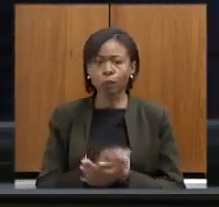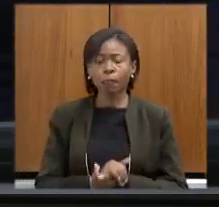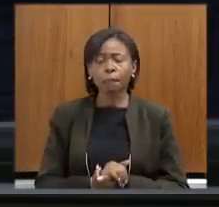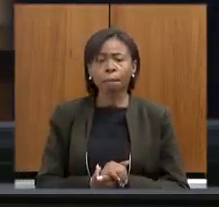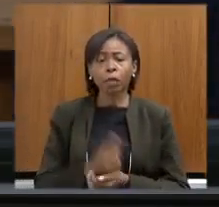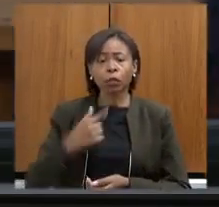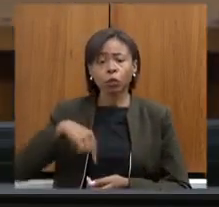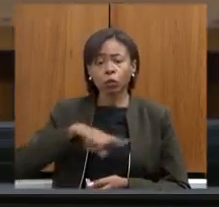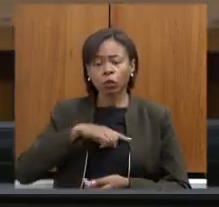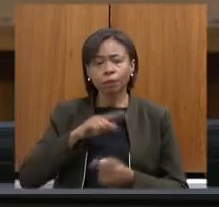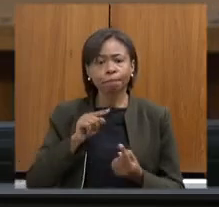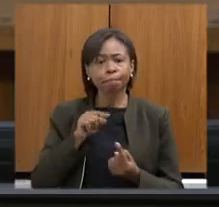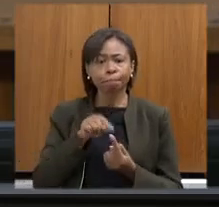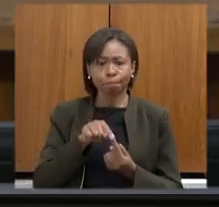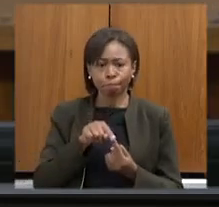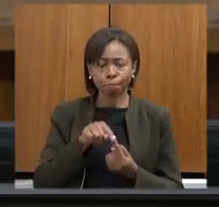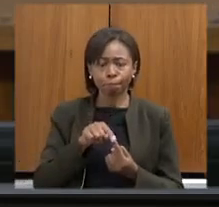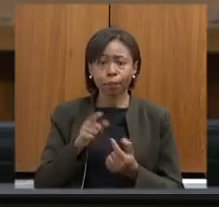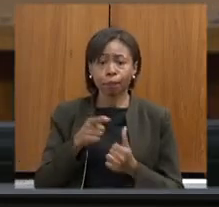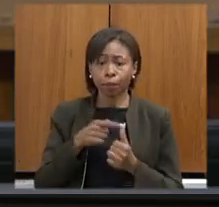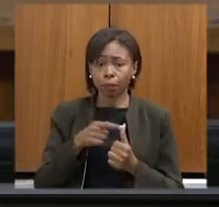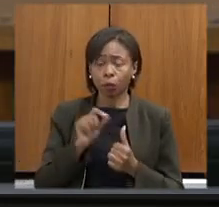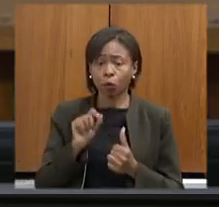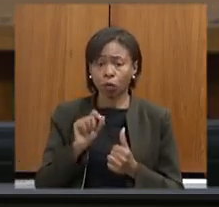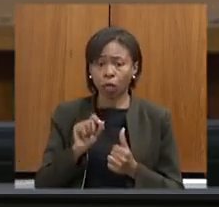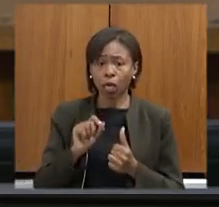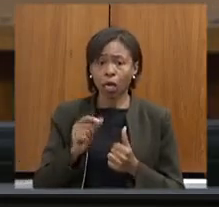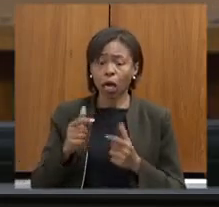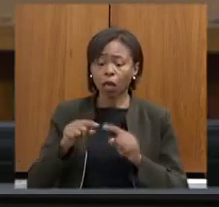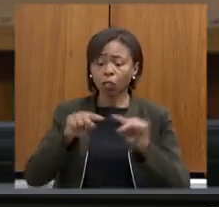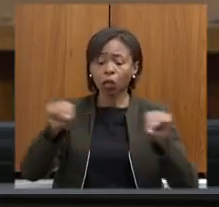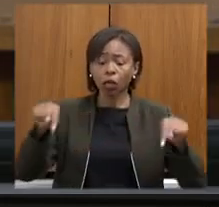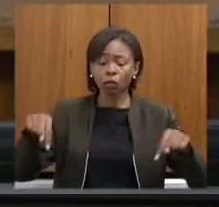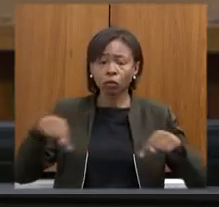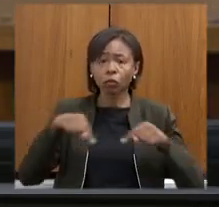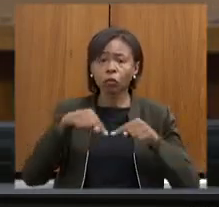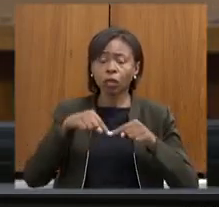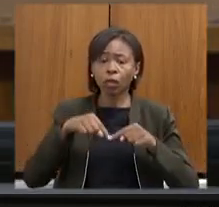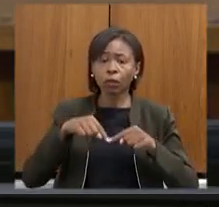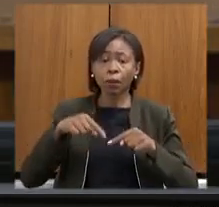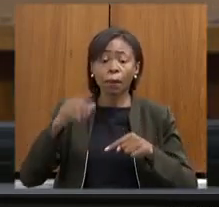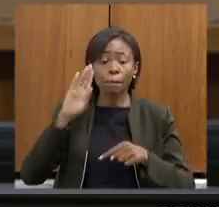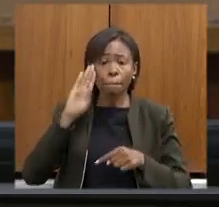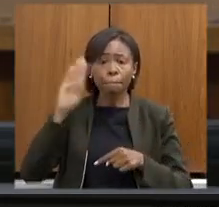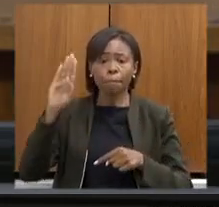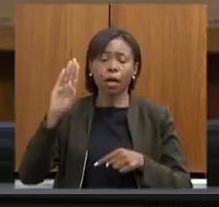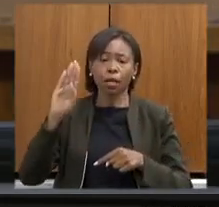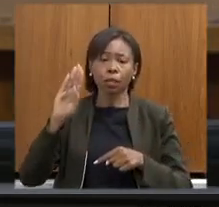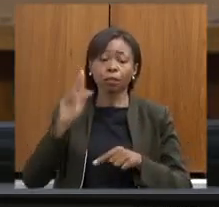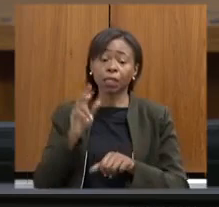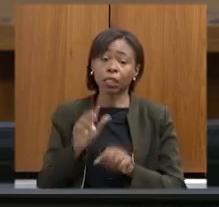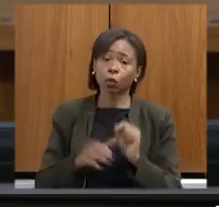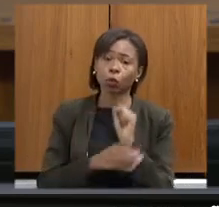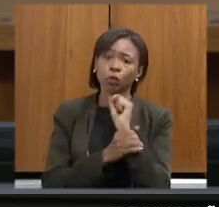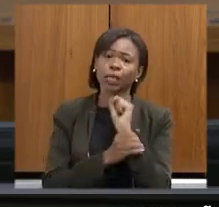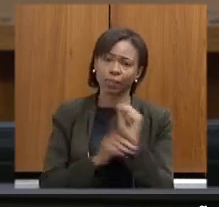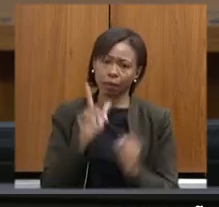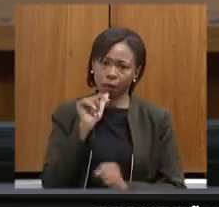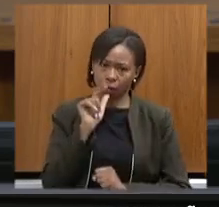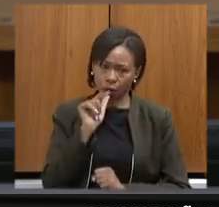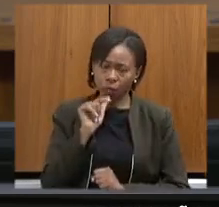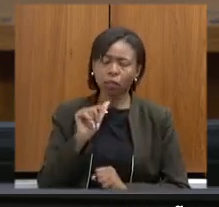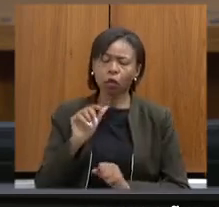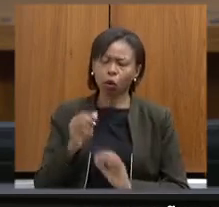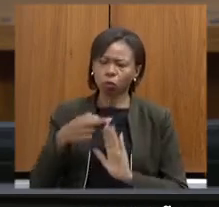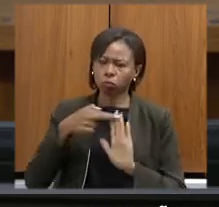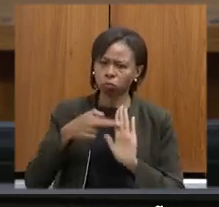é primeiro trabalhar as bacias prioritárias para a segurança ídica considerando critérios técnicos do ponto de